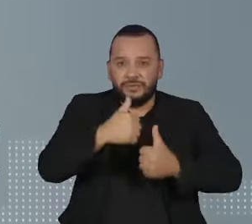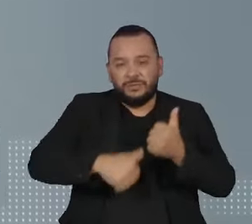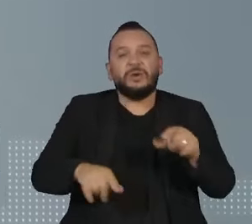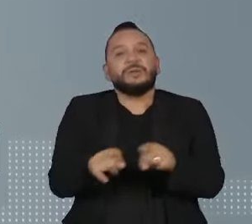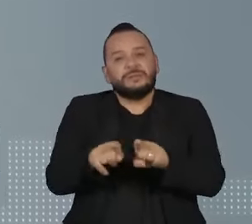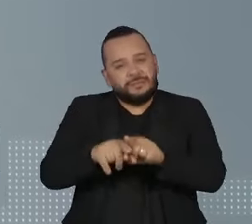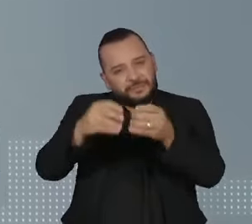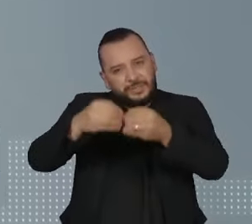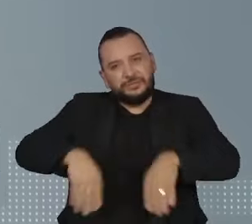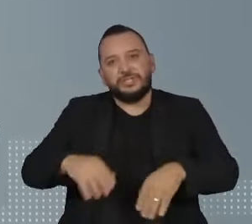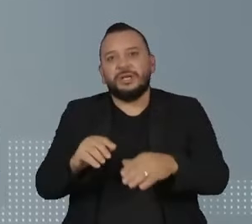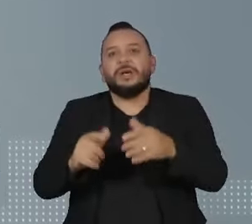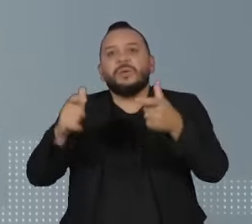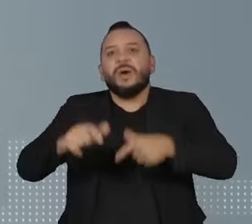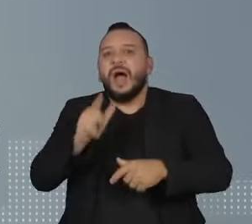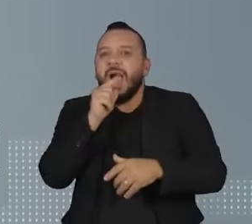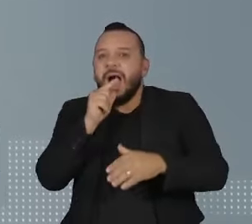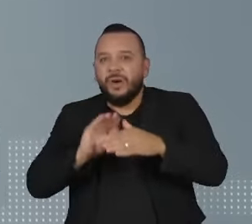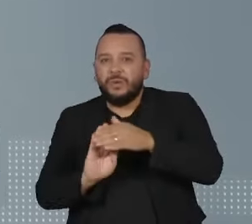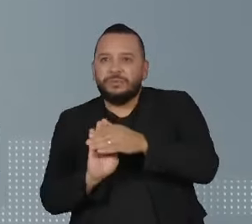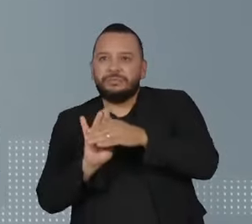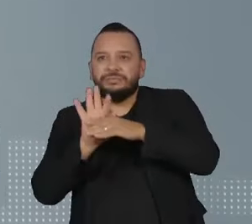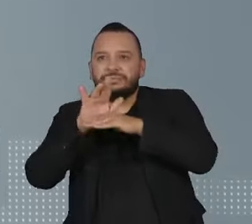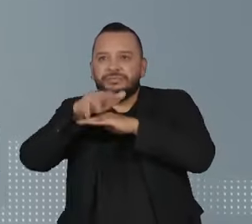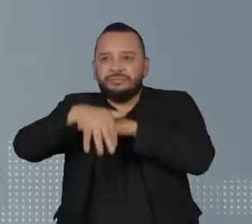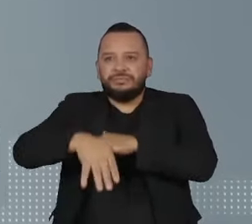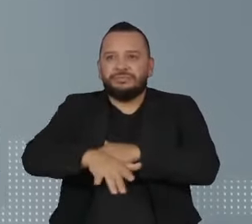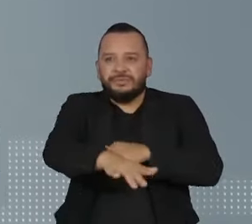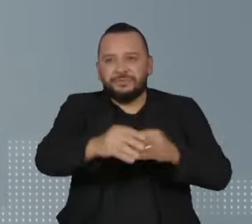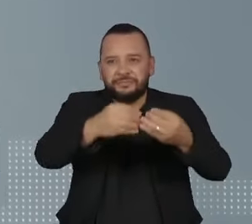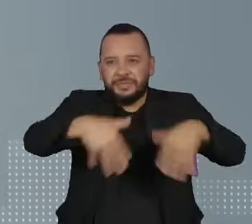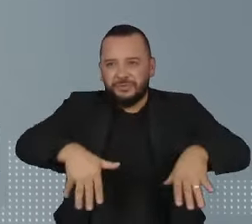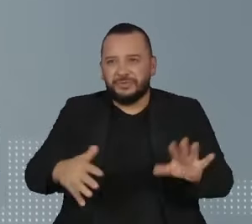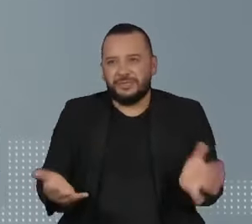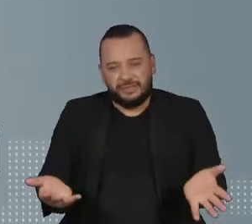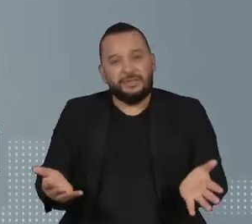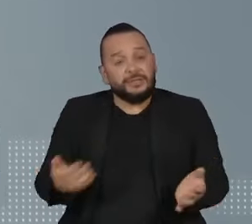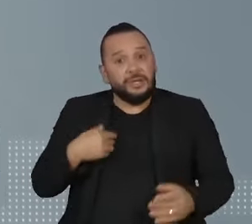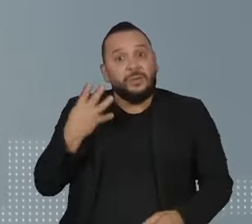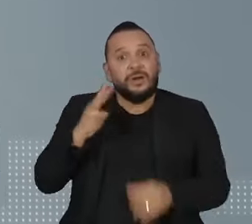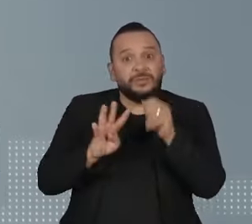abastecimento da população. Há mais de quatro meses não chove no Distrito Federal.